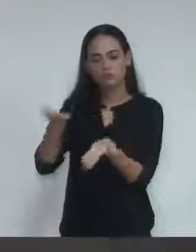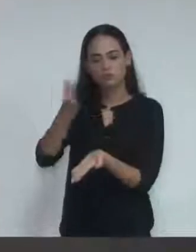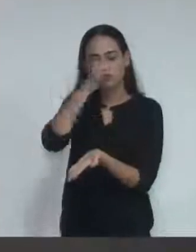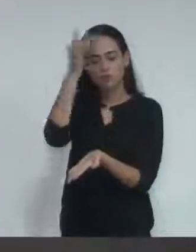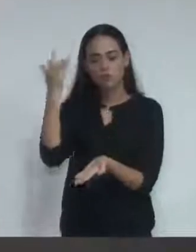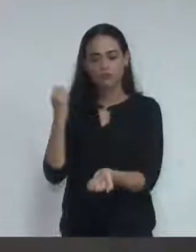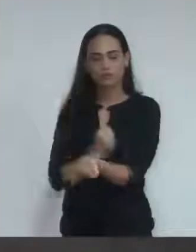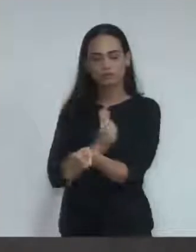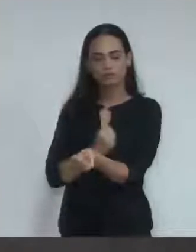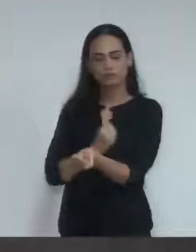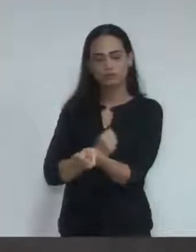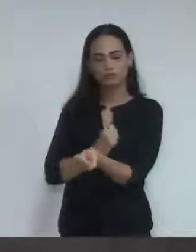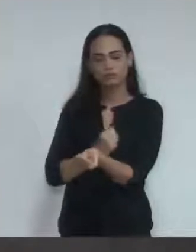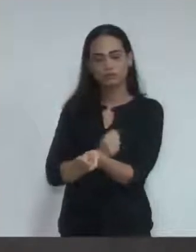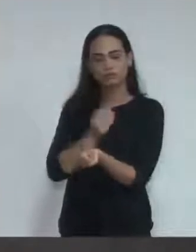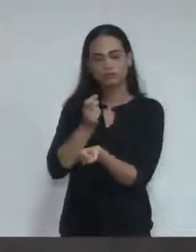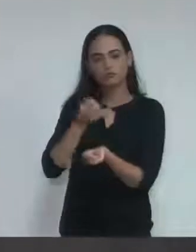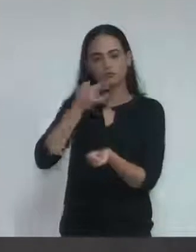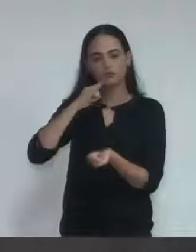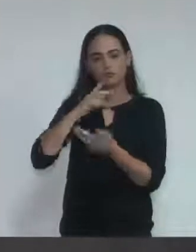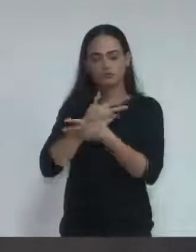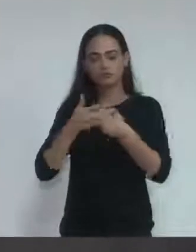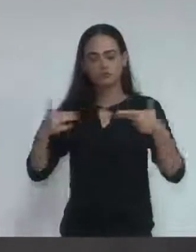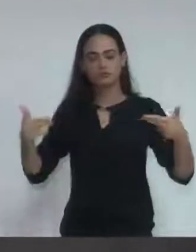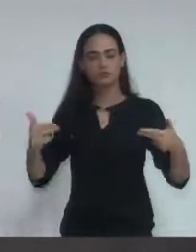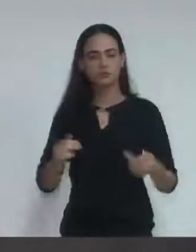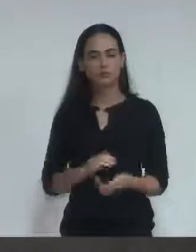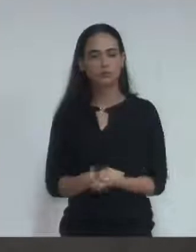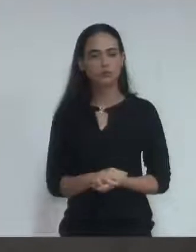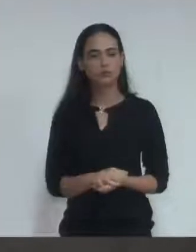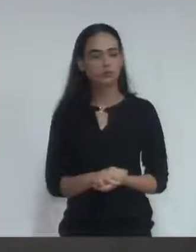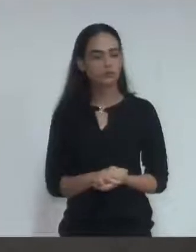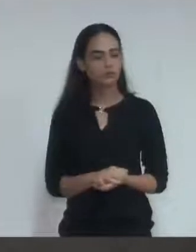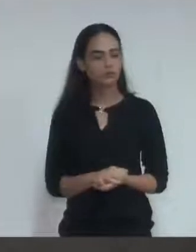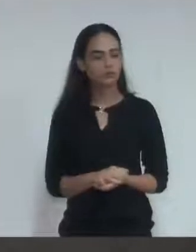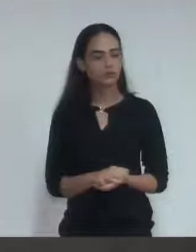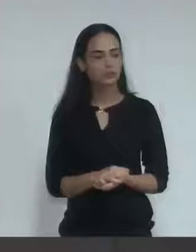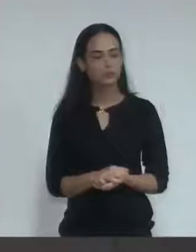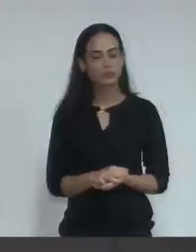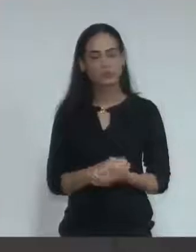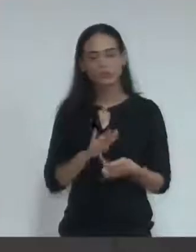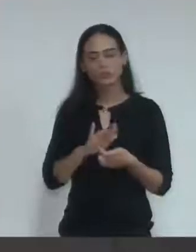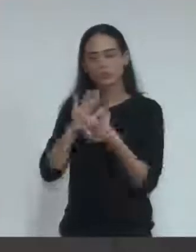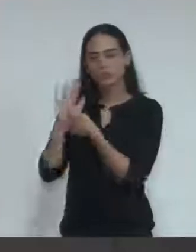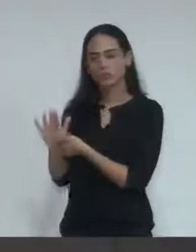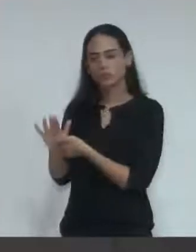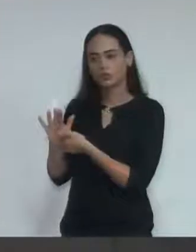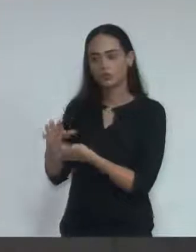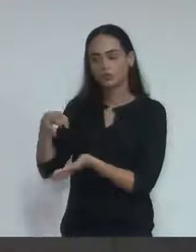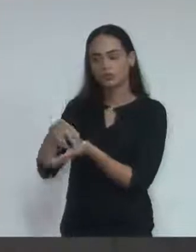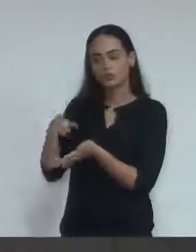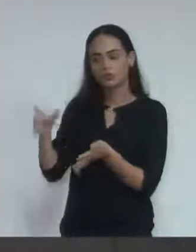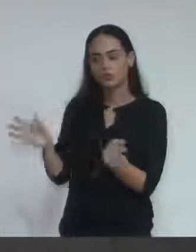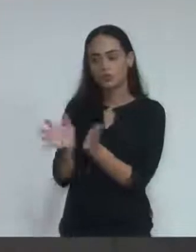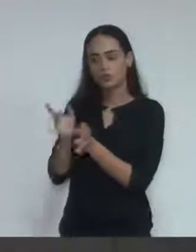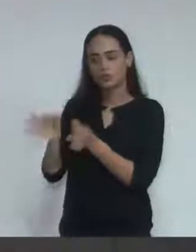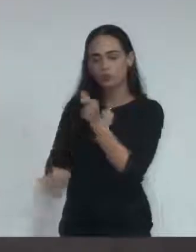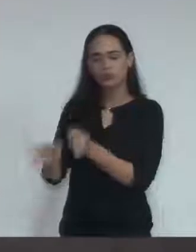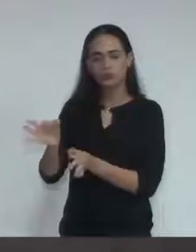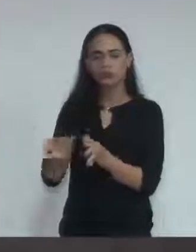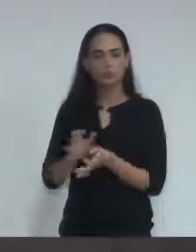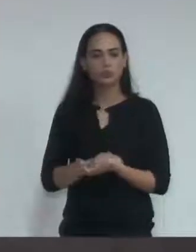e Outras Drogas. Encaminhe-se à Procuradoria Jurídica e comissões permanentes. Emendas.